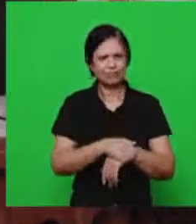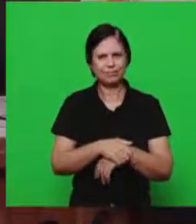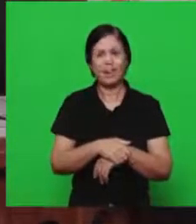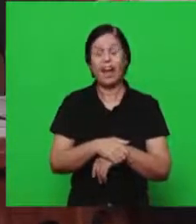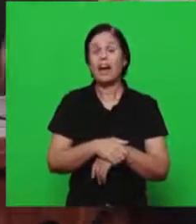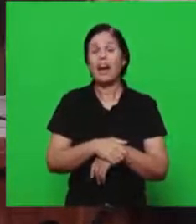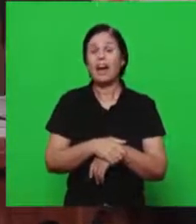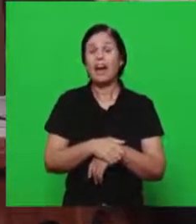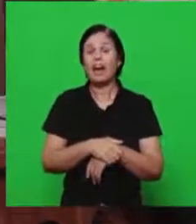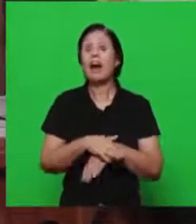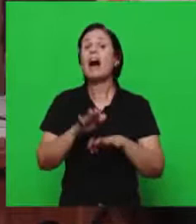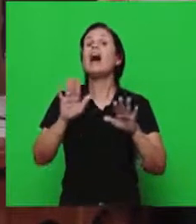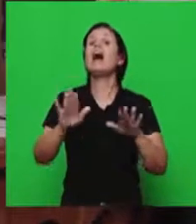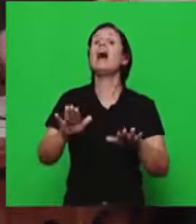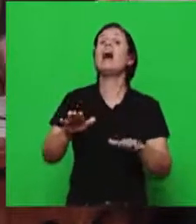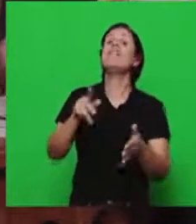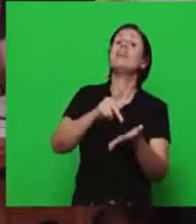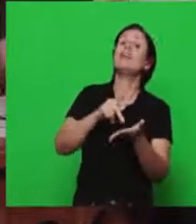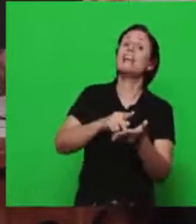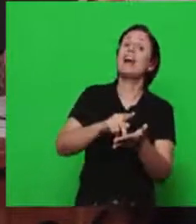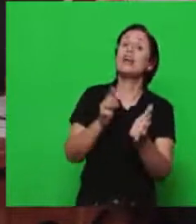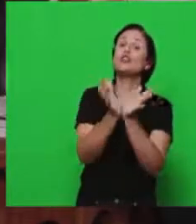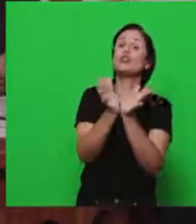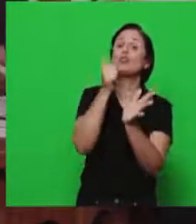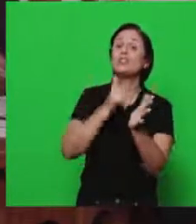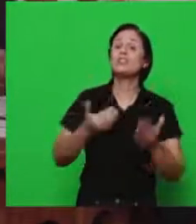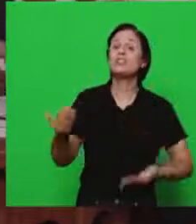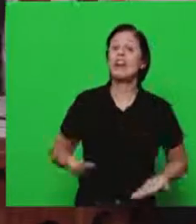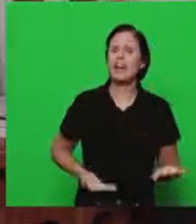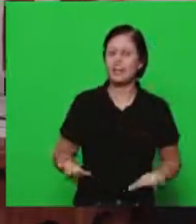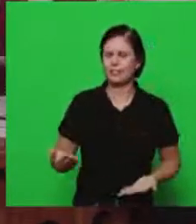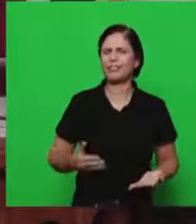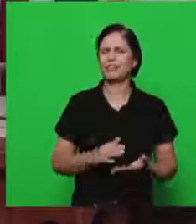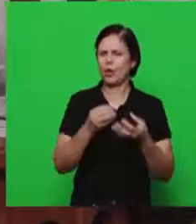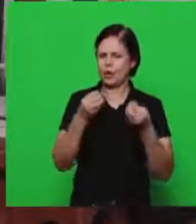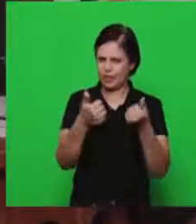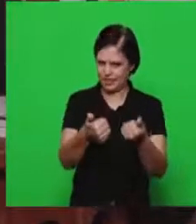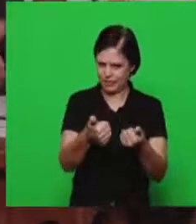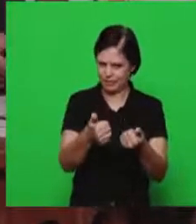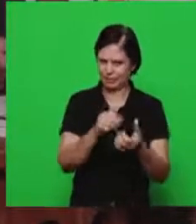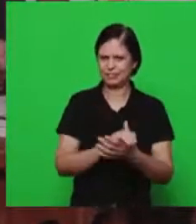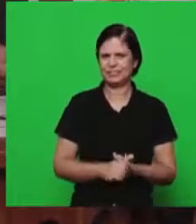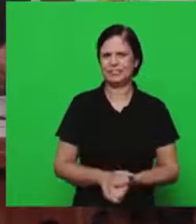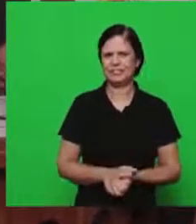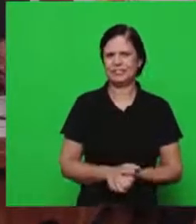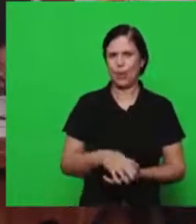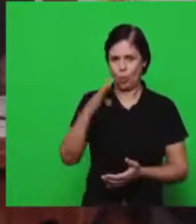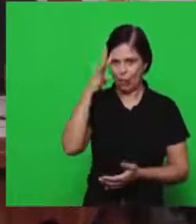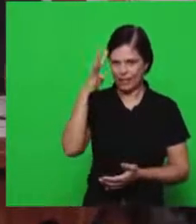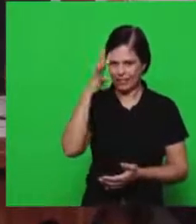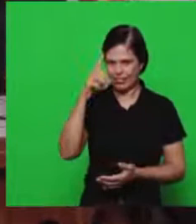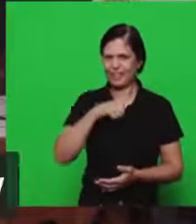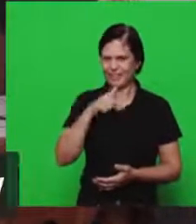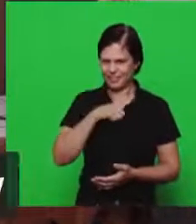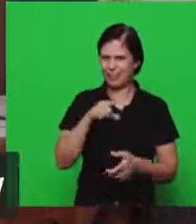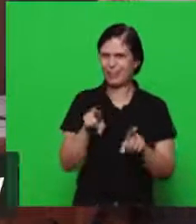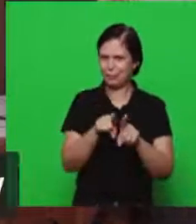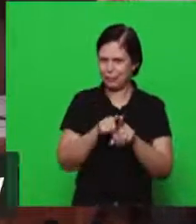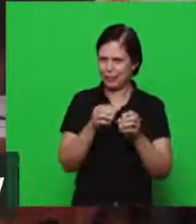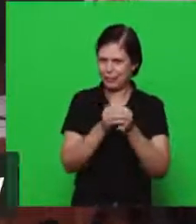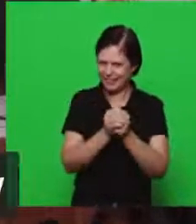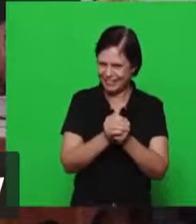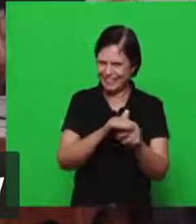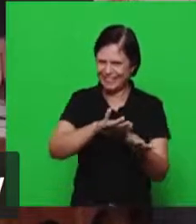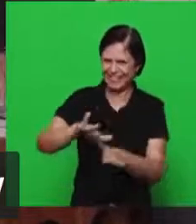as irmãs também trabalho agora para as irmãs professor de escola dominical quarta-feira amém